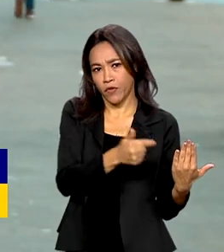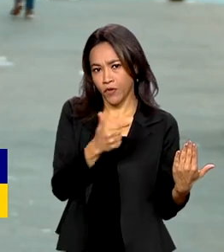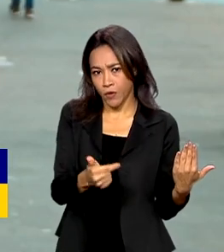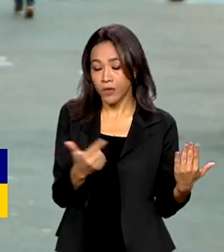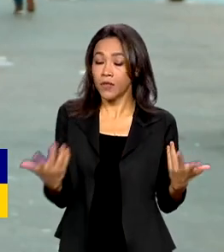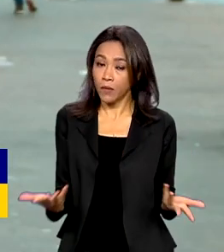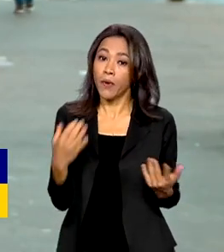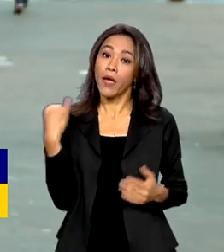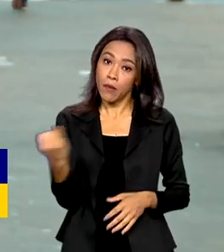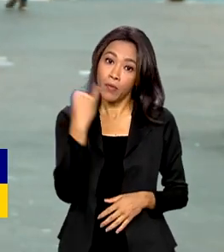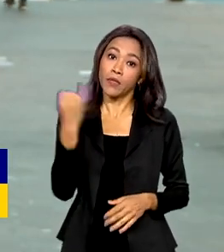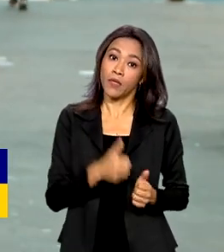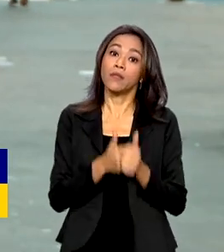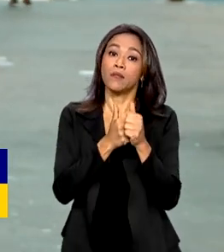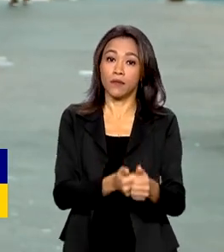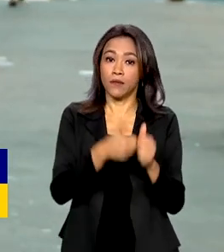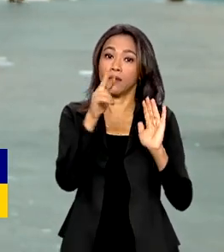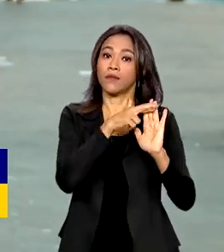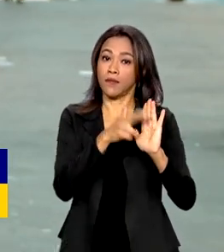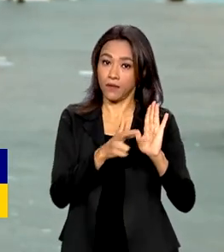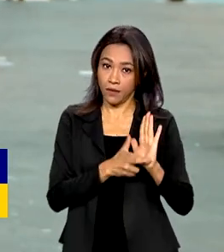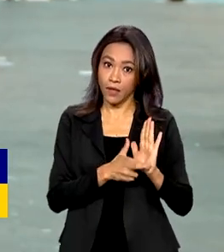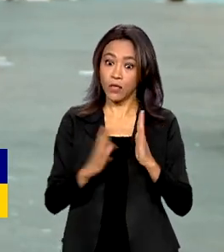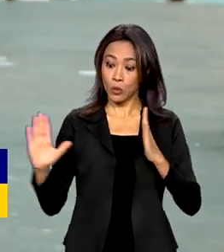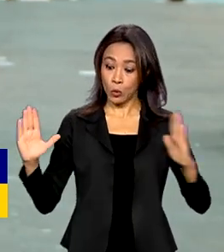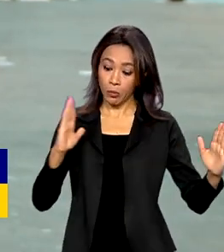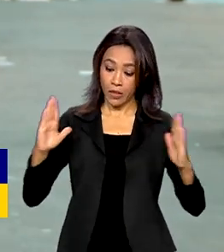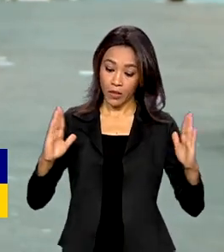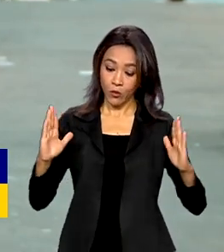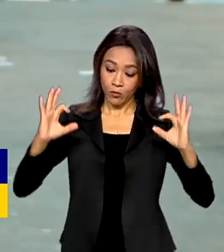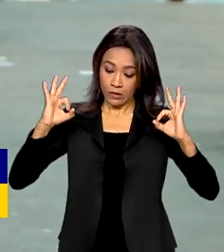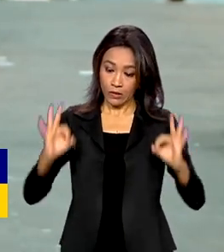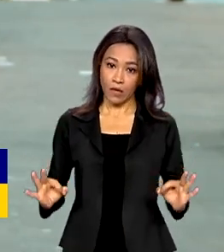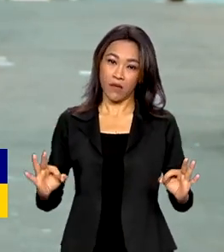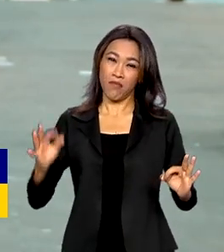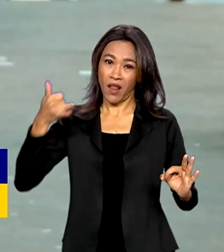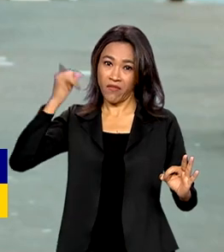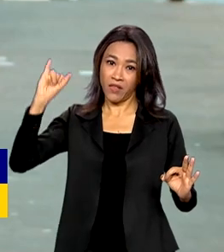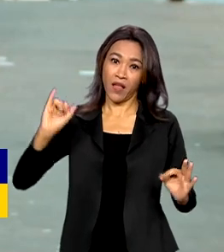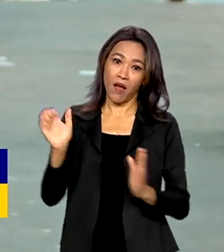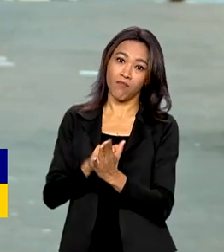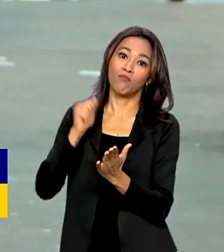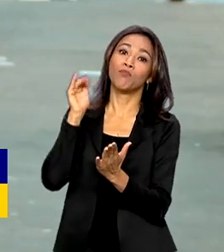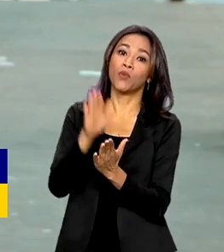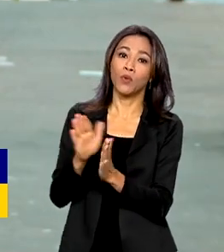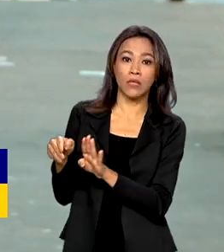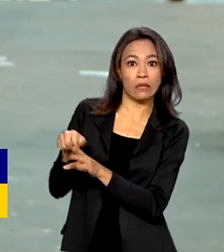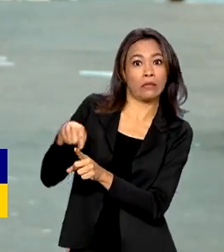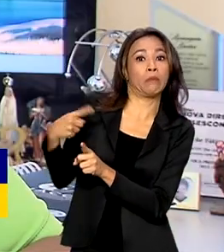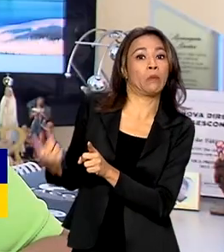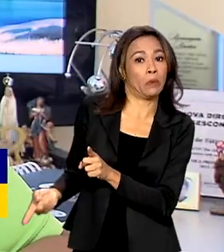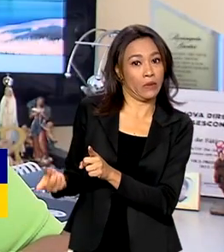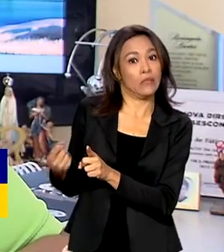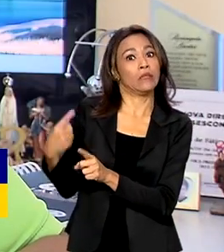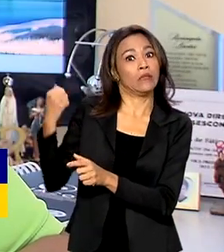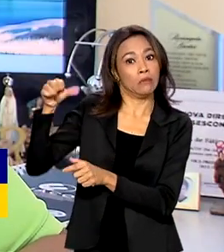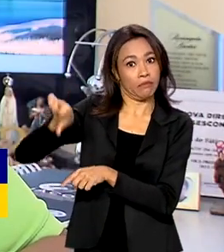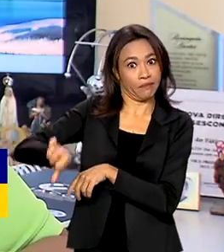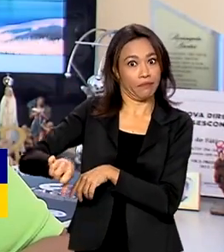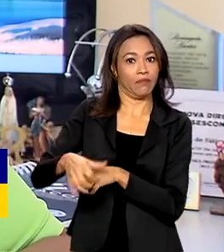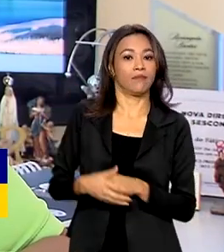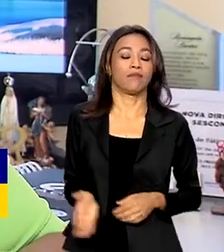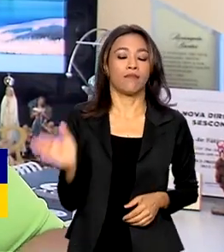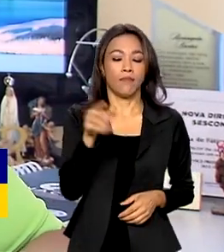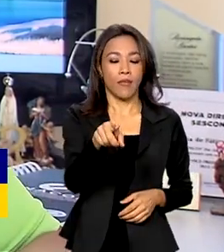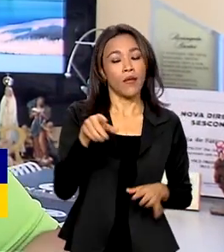É importante cumprir essa obrigação dentro do período estabelecido para evitar multas e penalidades. Dependendo da